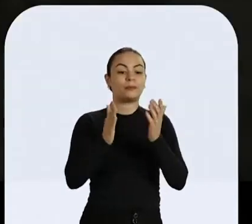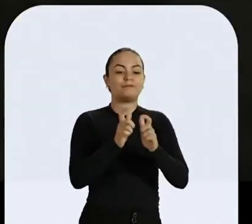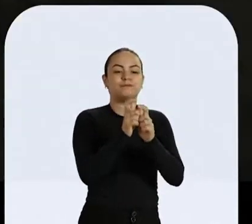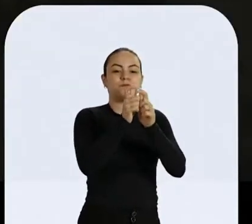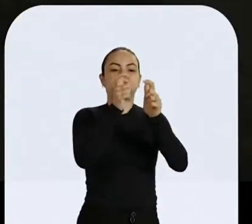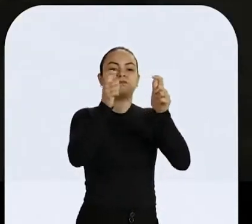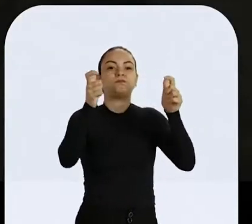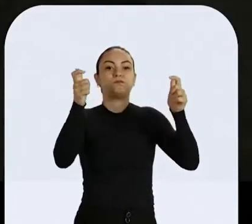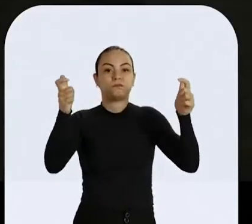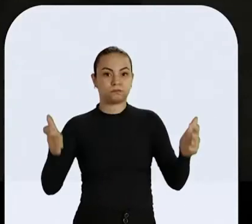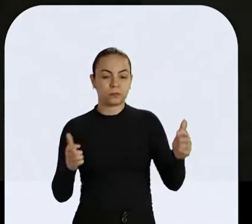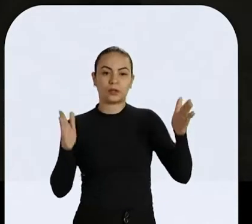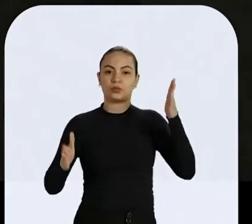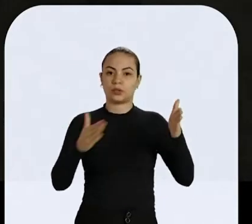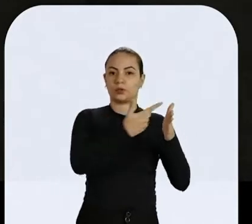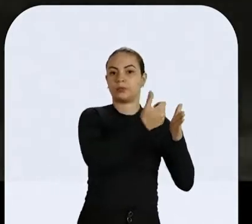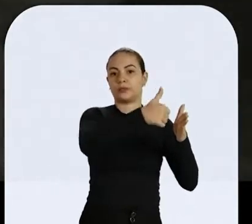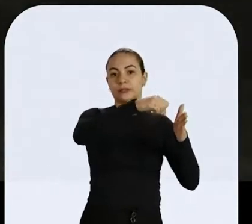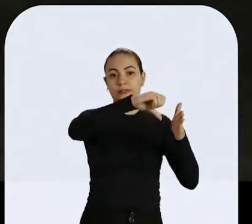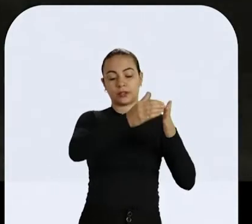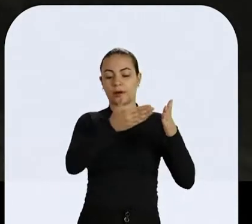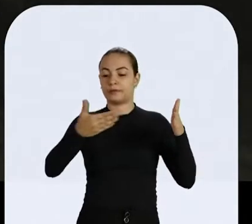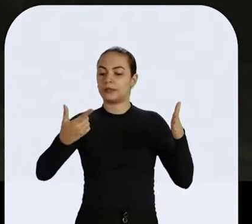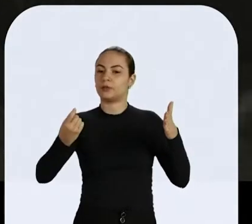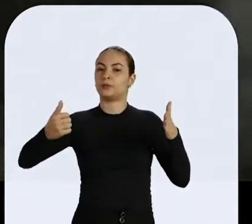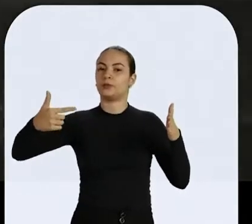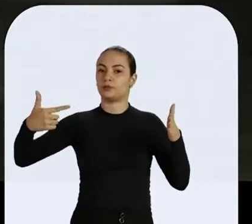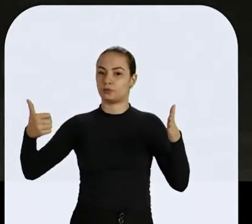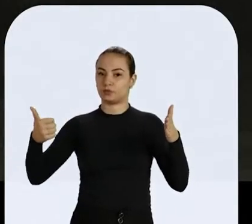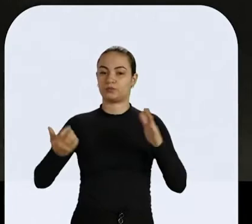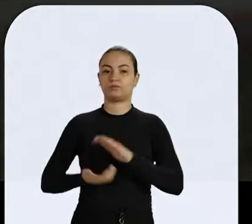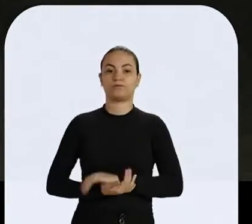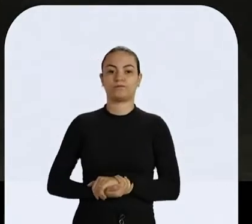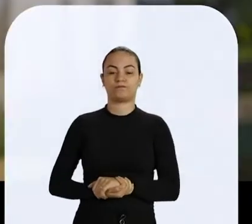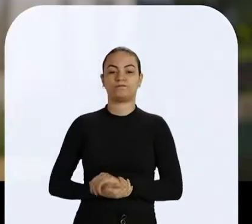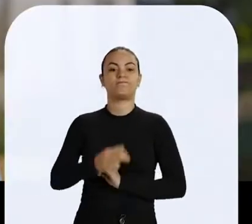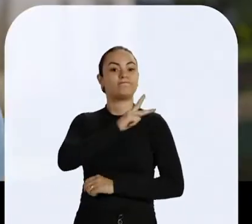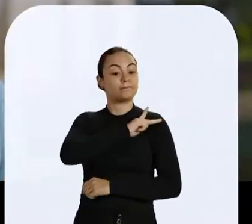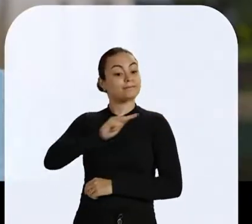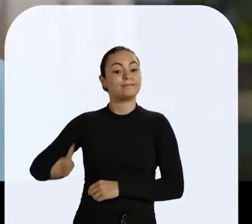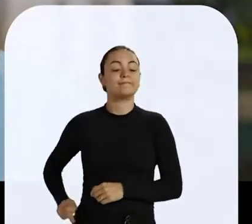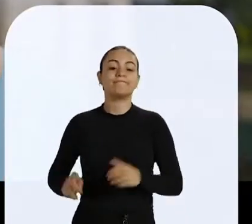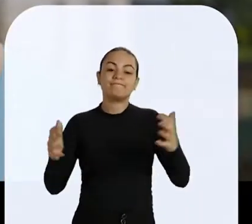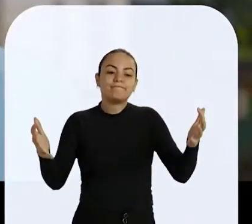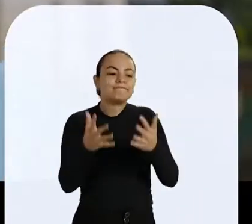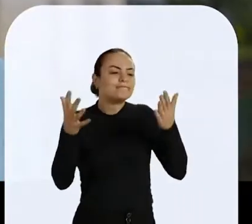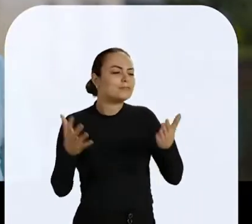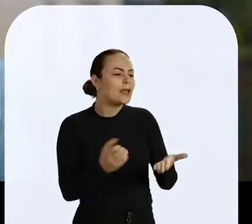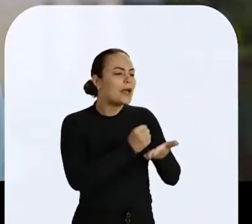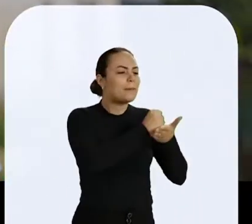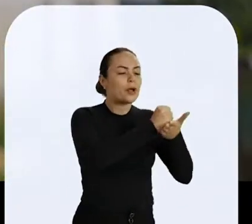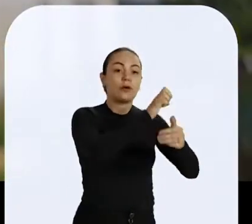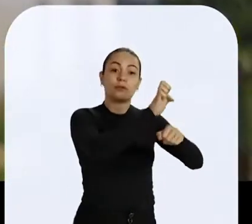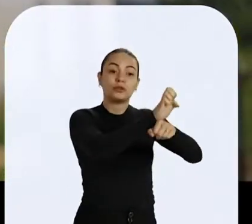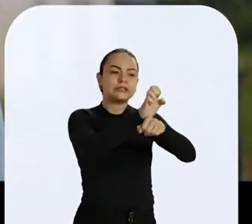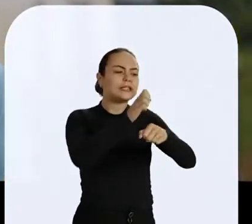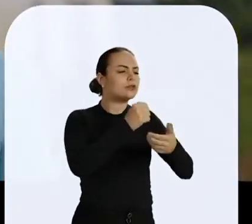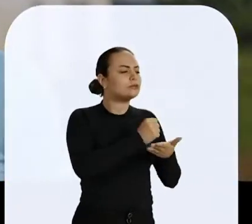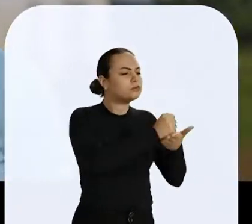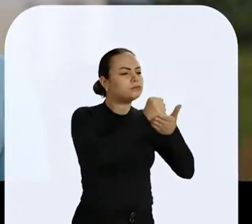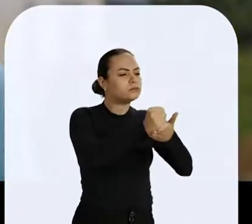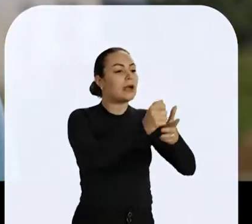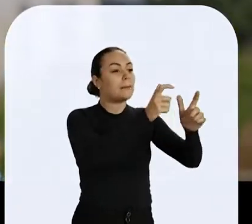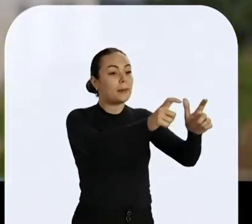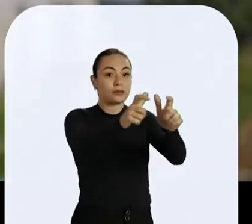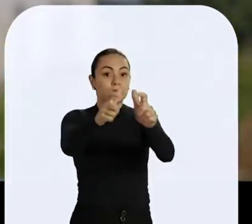cuja população ficou mais pobre entre 2019 e 2021. Enquanto o presidente da República motivava